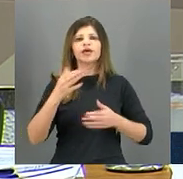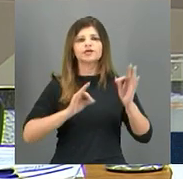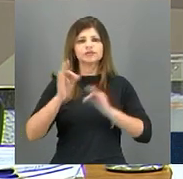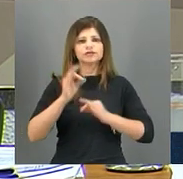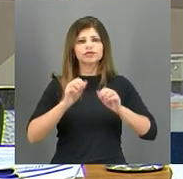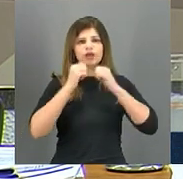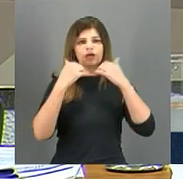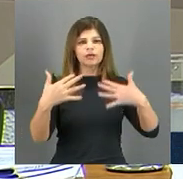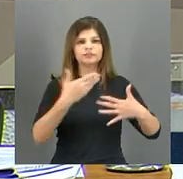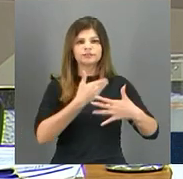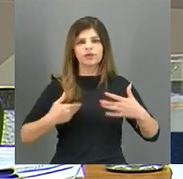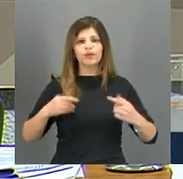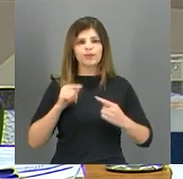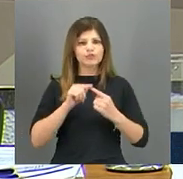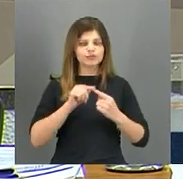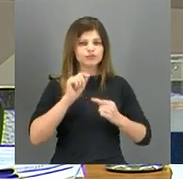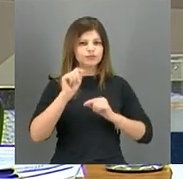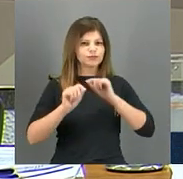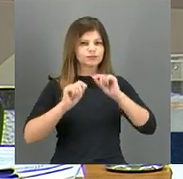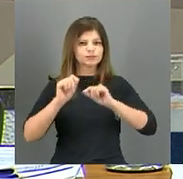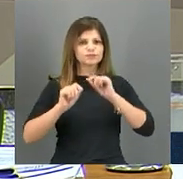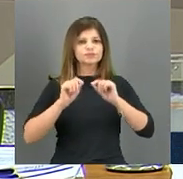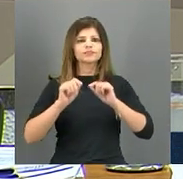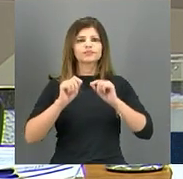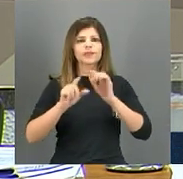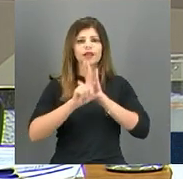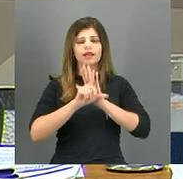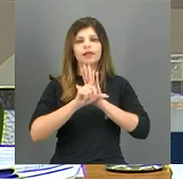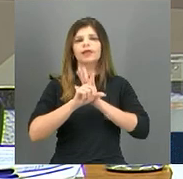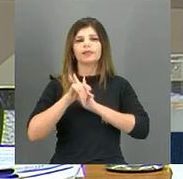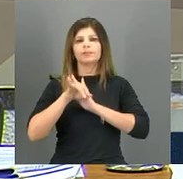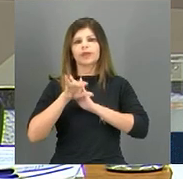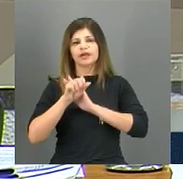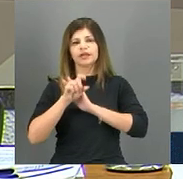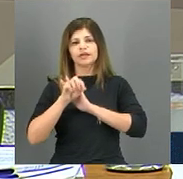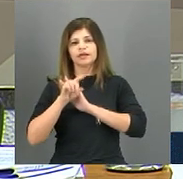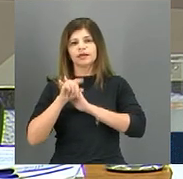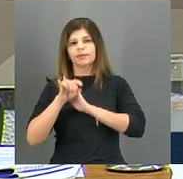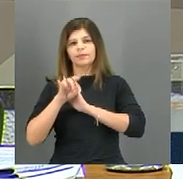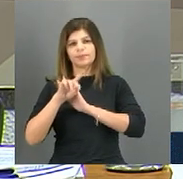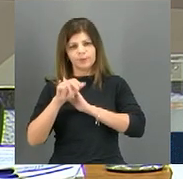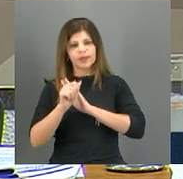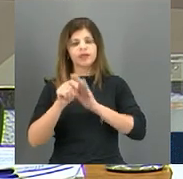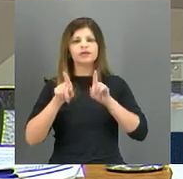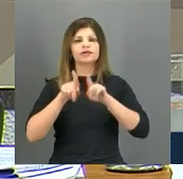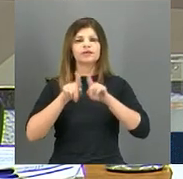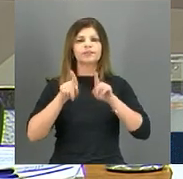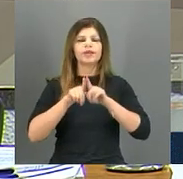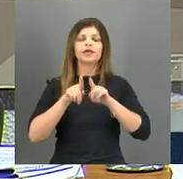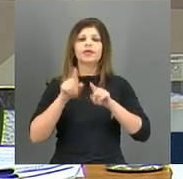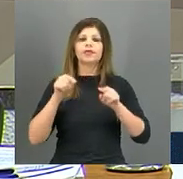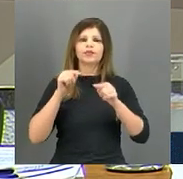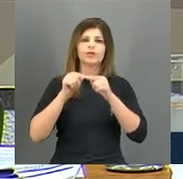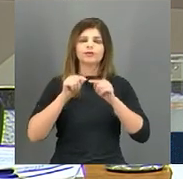pública com o objetivo de a lei Maria da Penha e o aprimoramento necessário para a sua